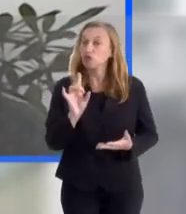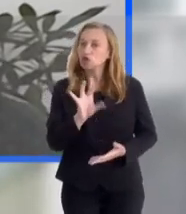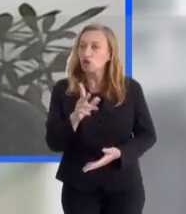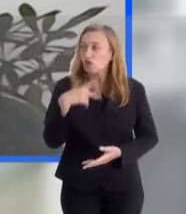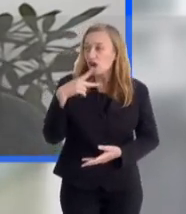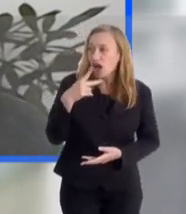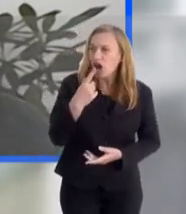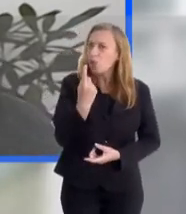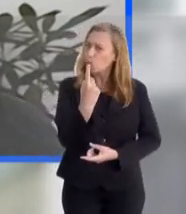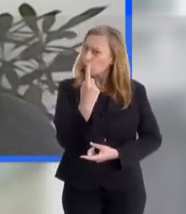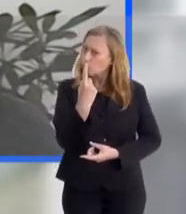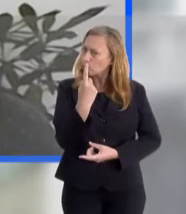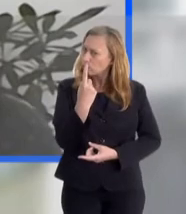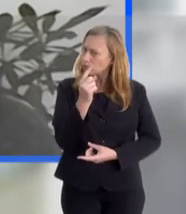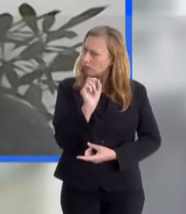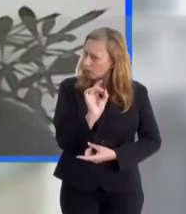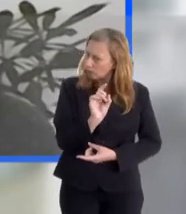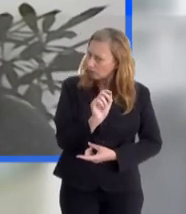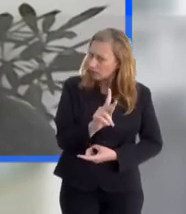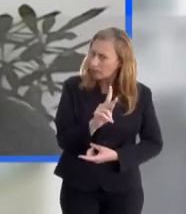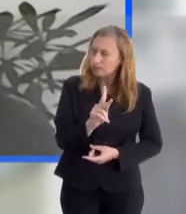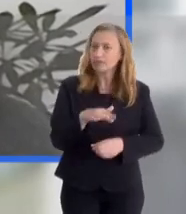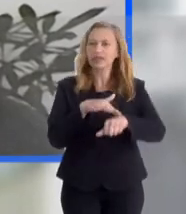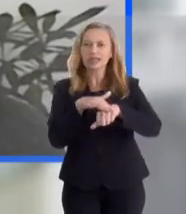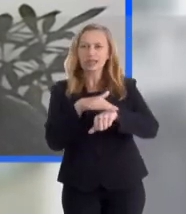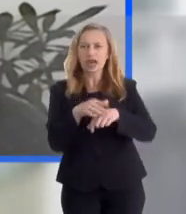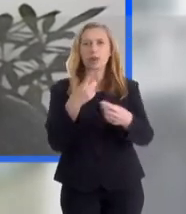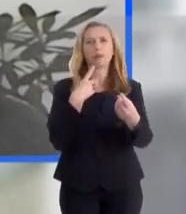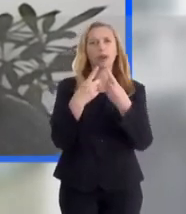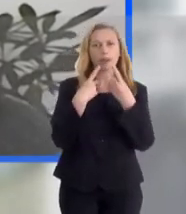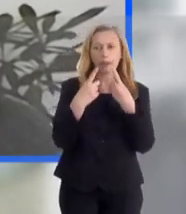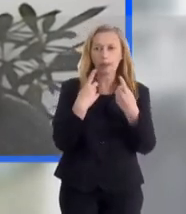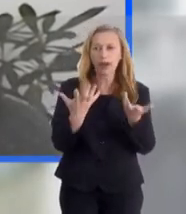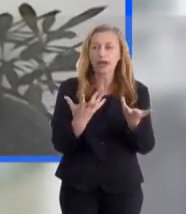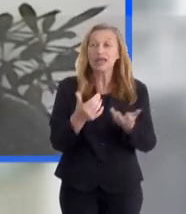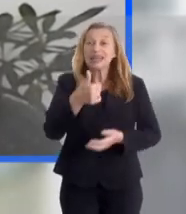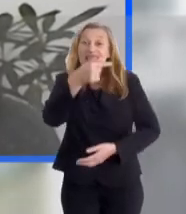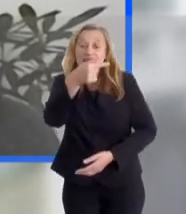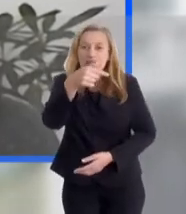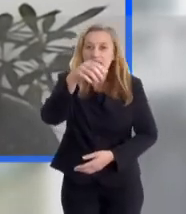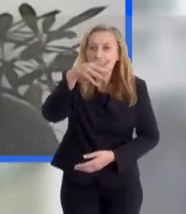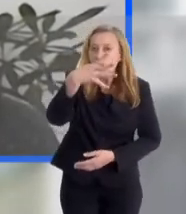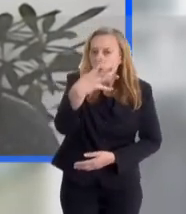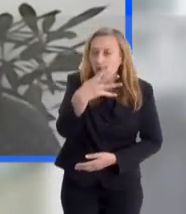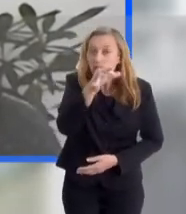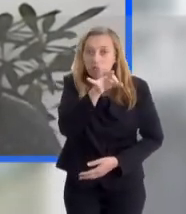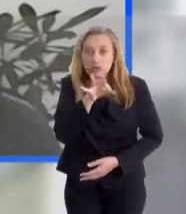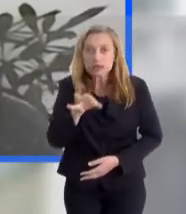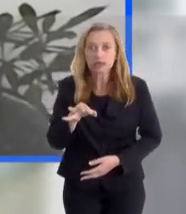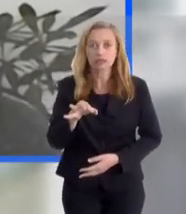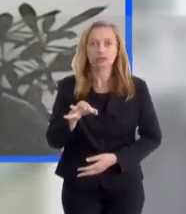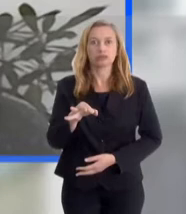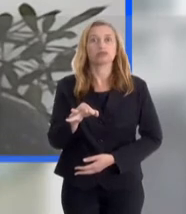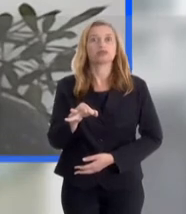Eu vou citar só um aqui pra gente começar o nosso bate-papo. Gente, 74%